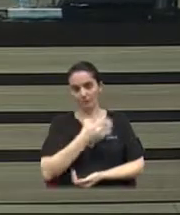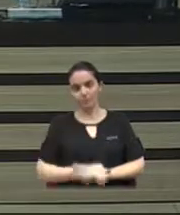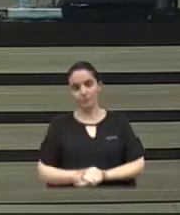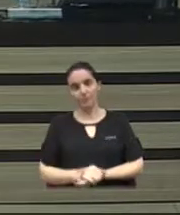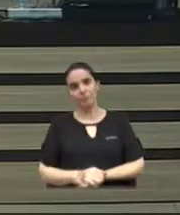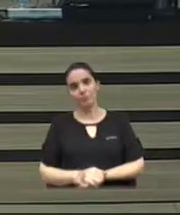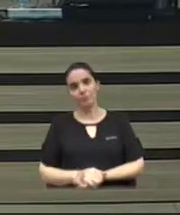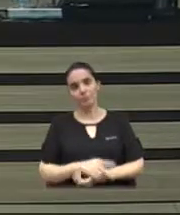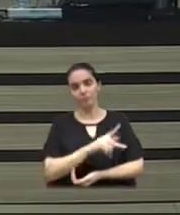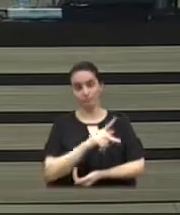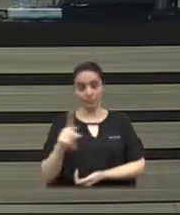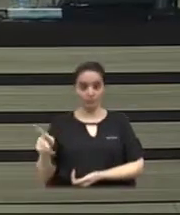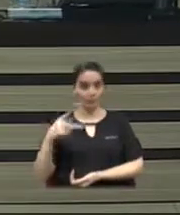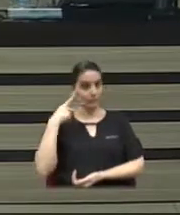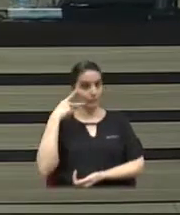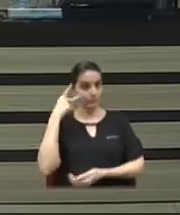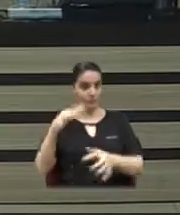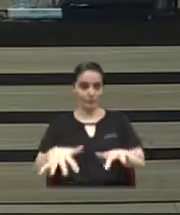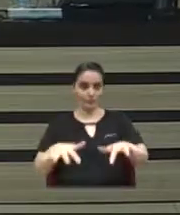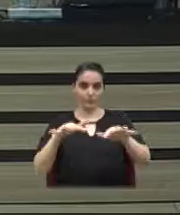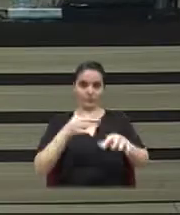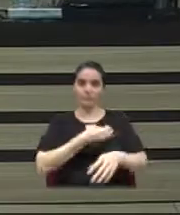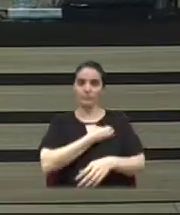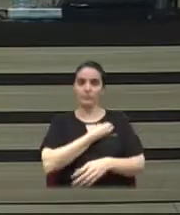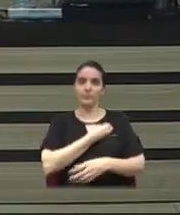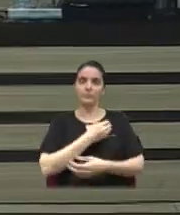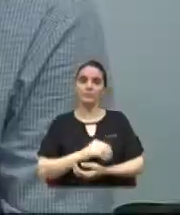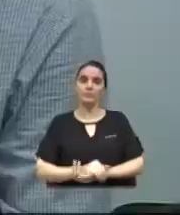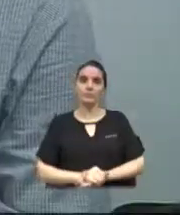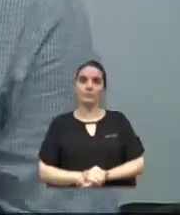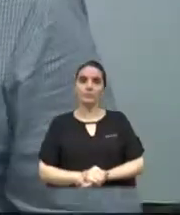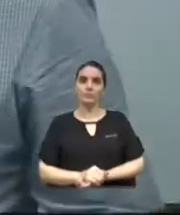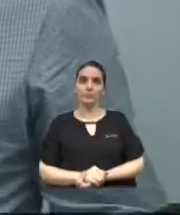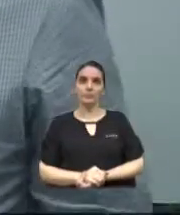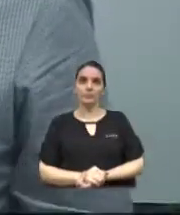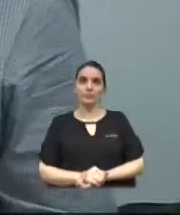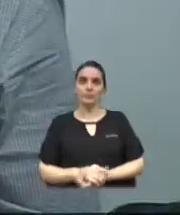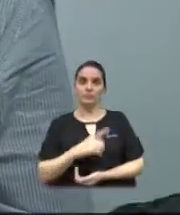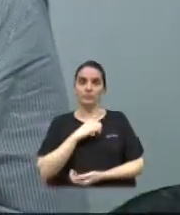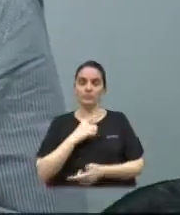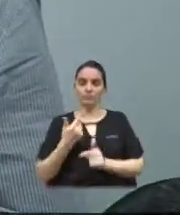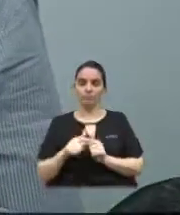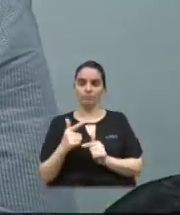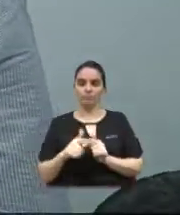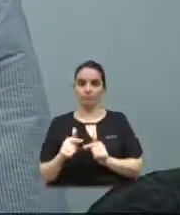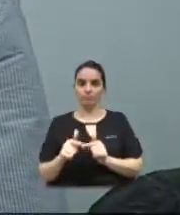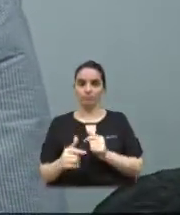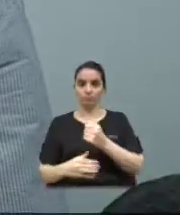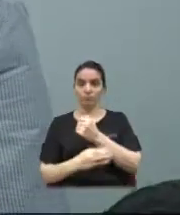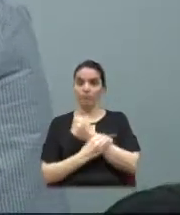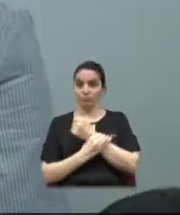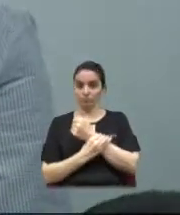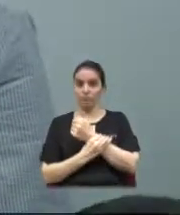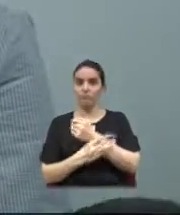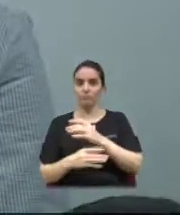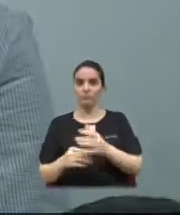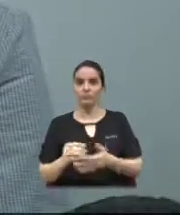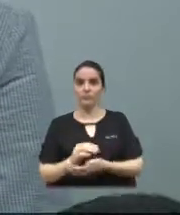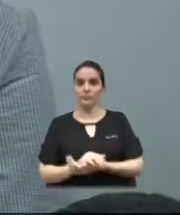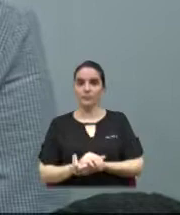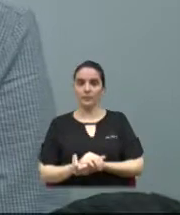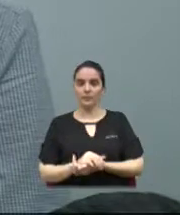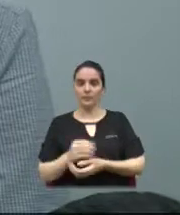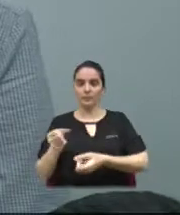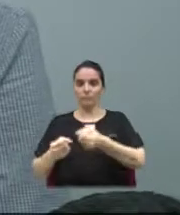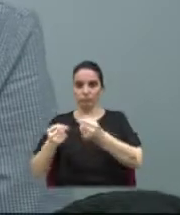Senhor presidente, vereadoras e vereadores e público presente, nós estamos com um problema sério sobre a apreensão de veículos,